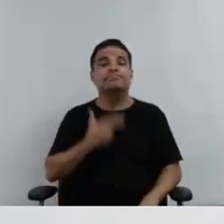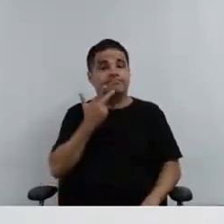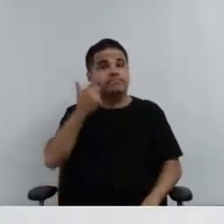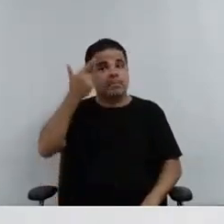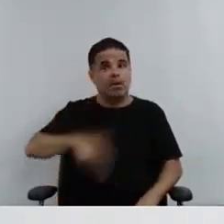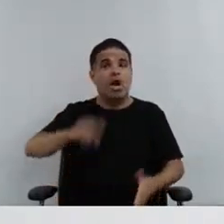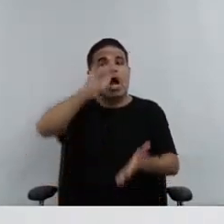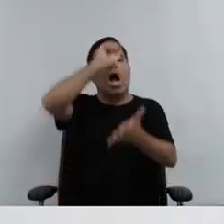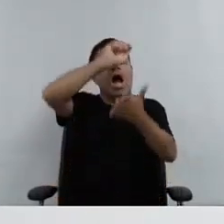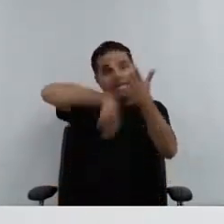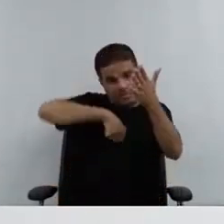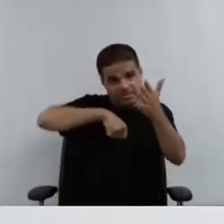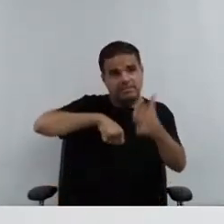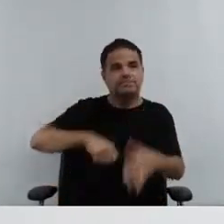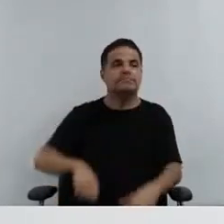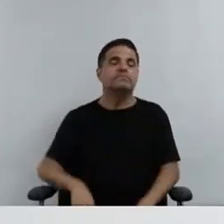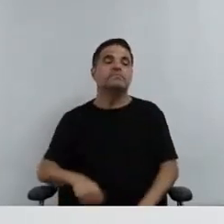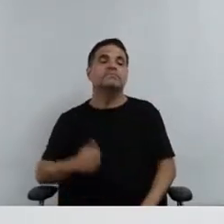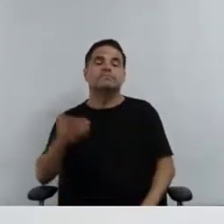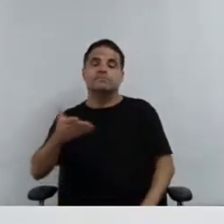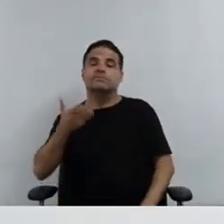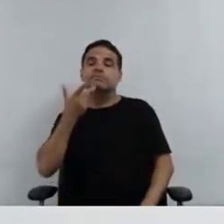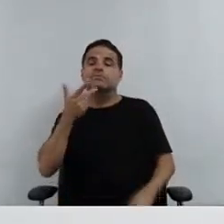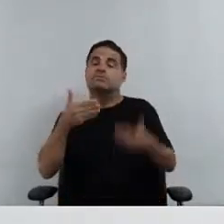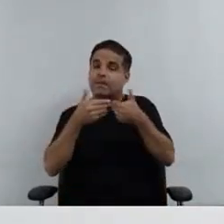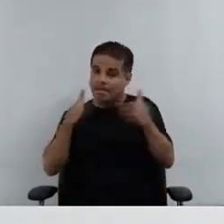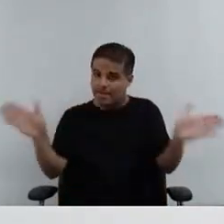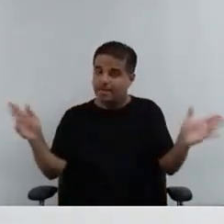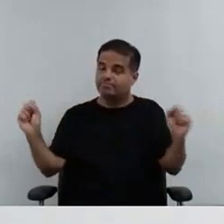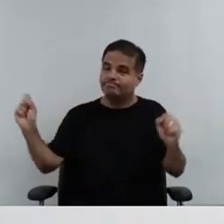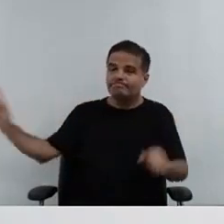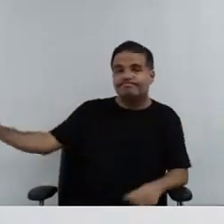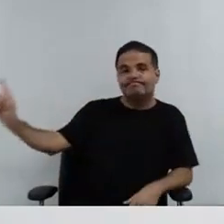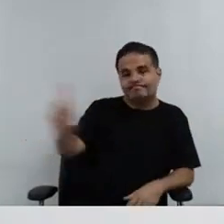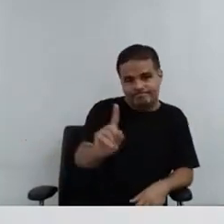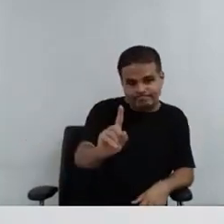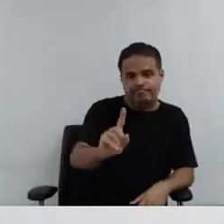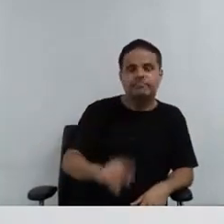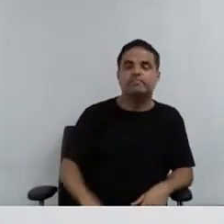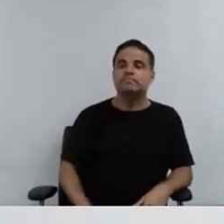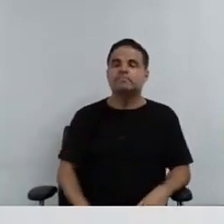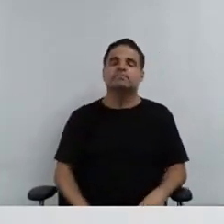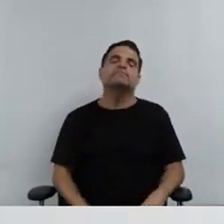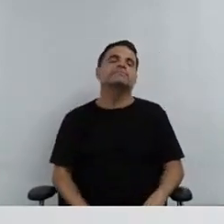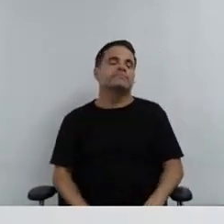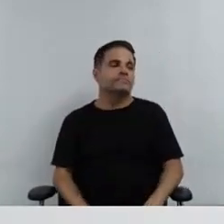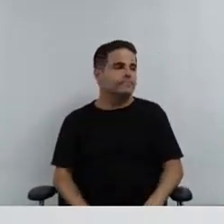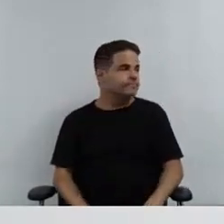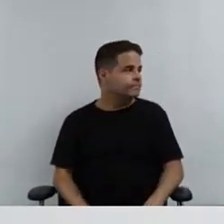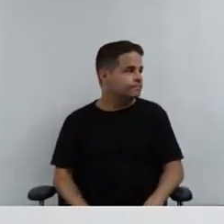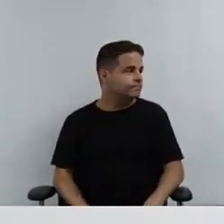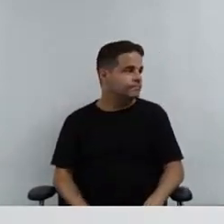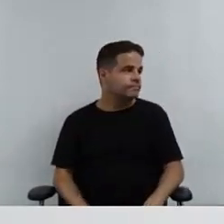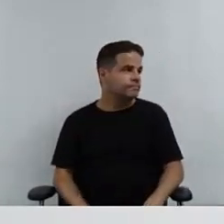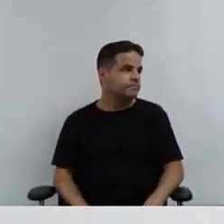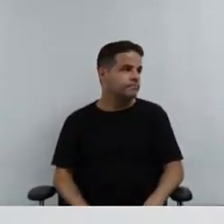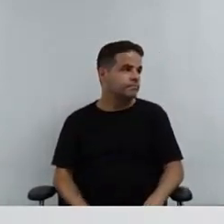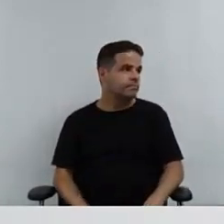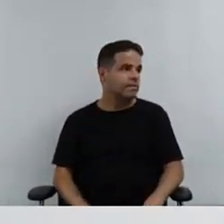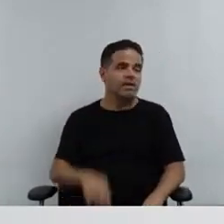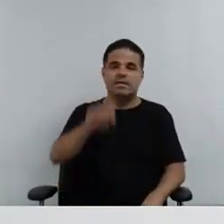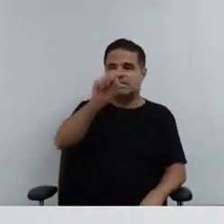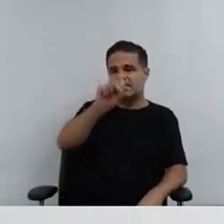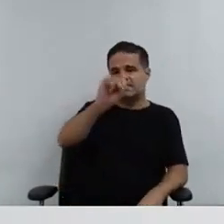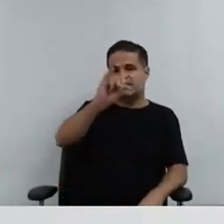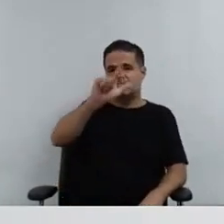próxima inscrita no nosso momento aberto e aqui eu vou dar as boas-vindas as boas-vindas a